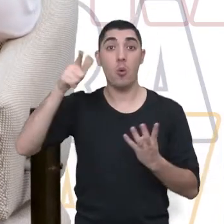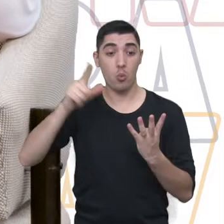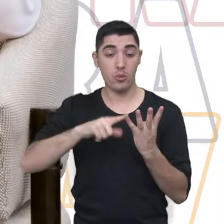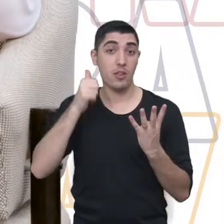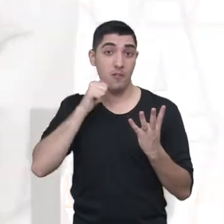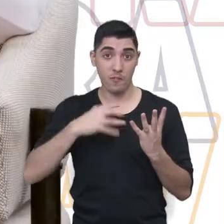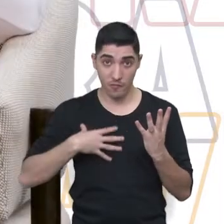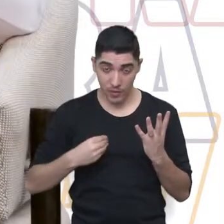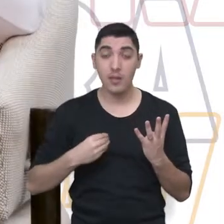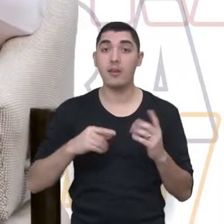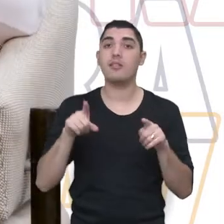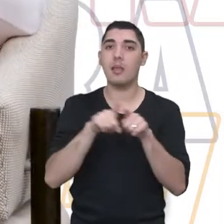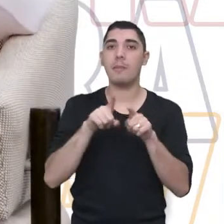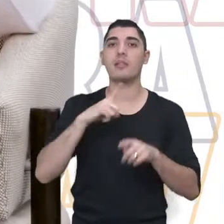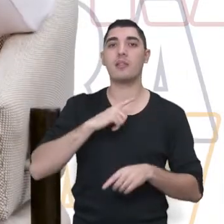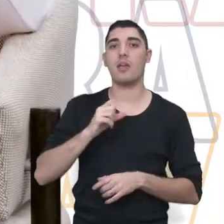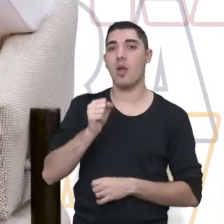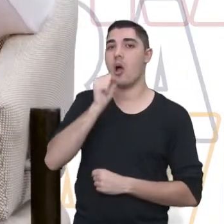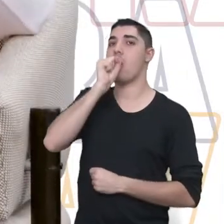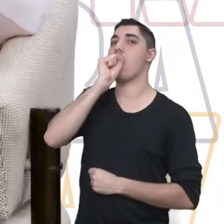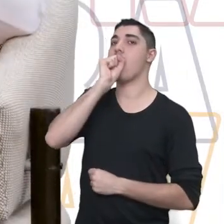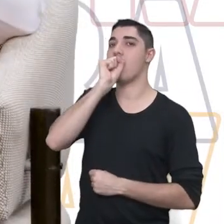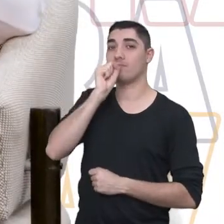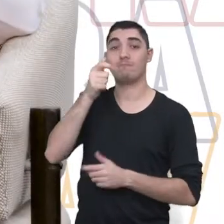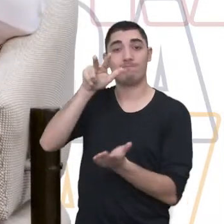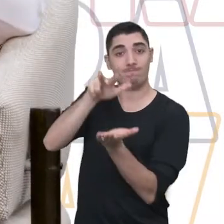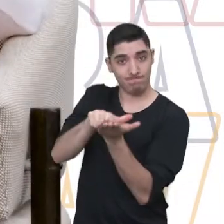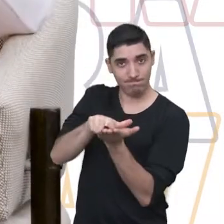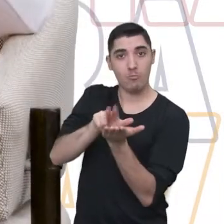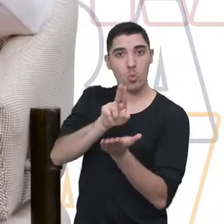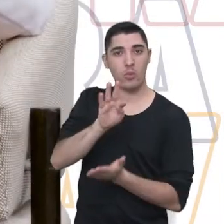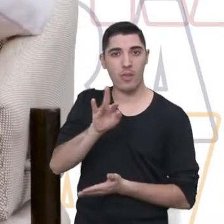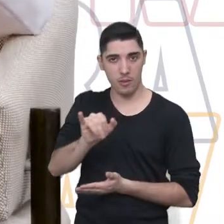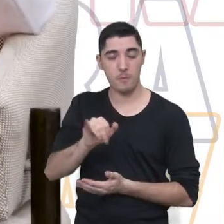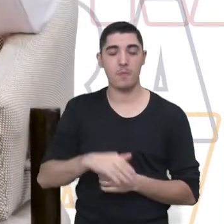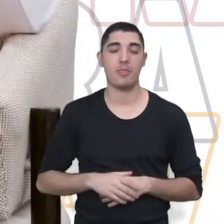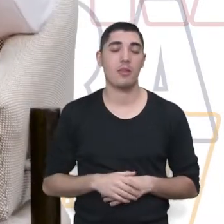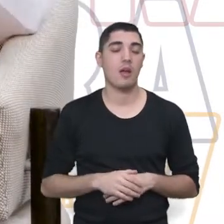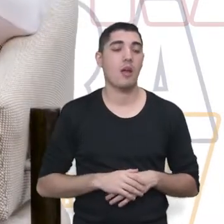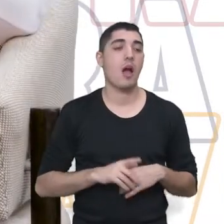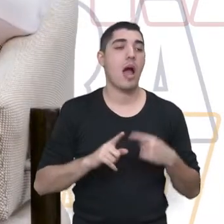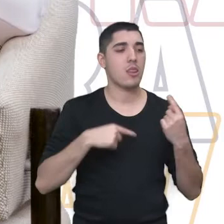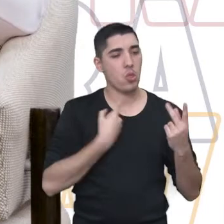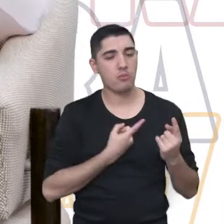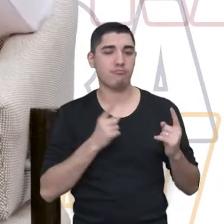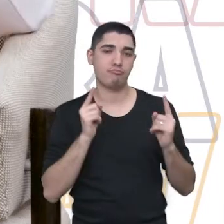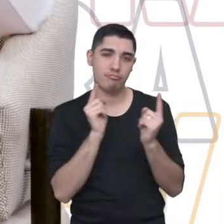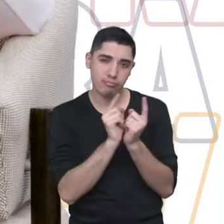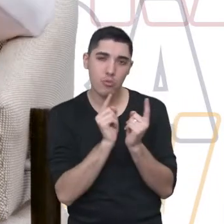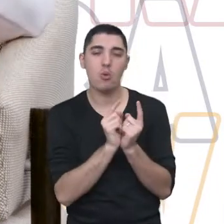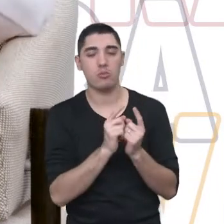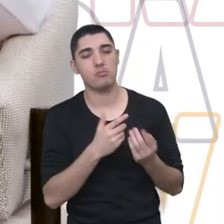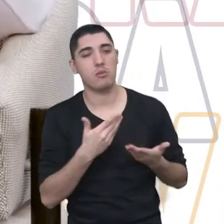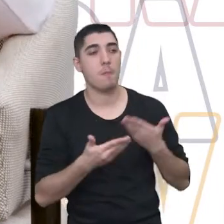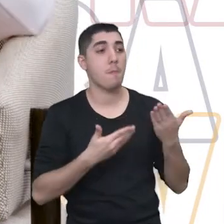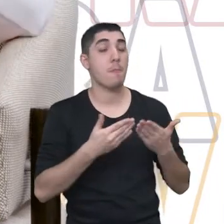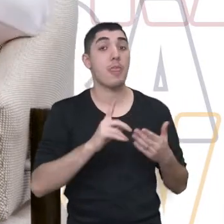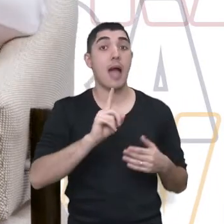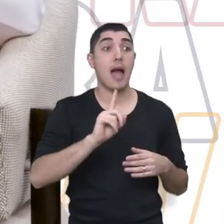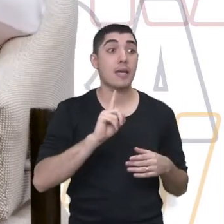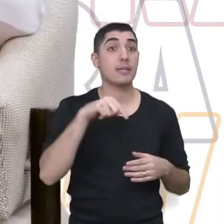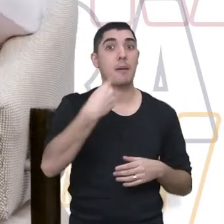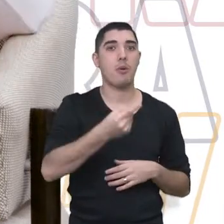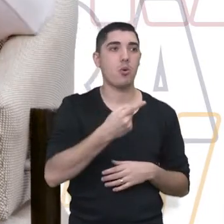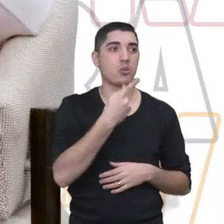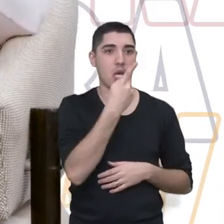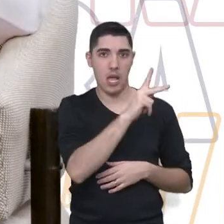entubada. Conversando, ela veio uns dois ou três encontros, depois ela parou, porque essa filha, mas ela já estava numa outra condição,